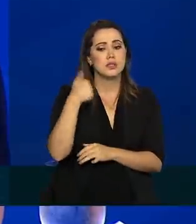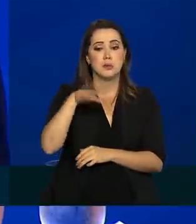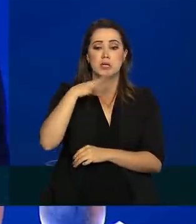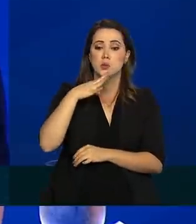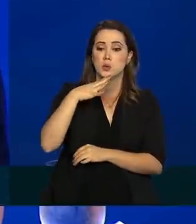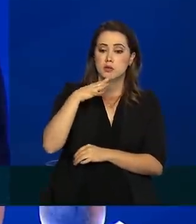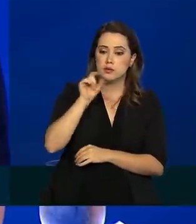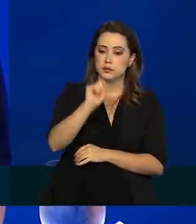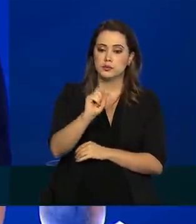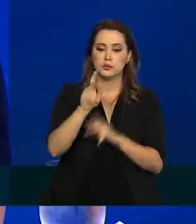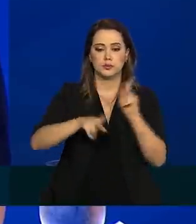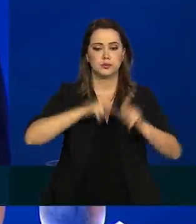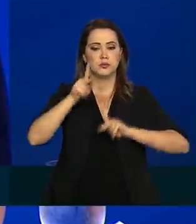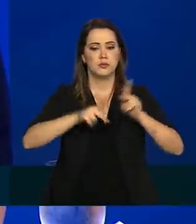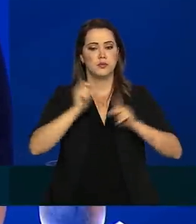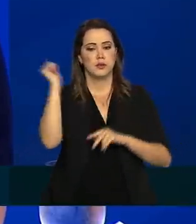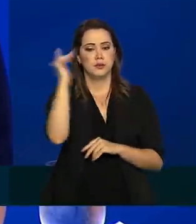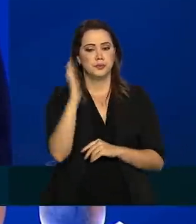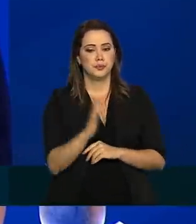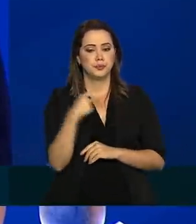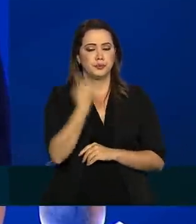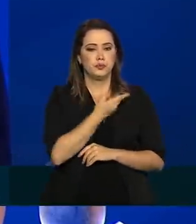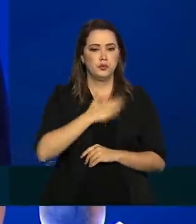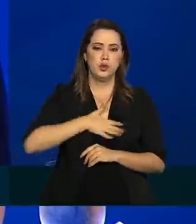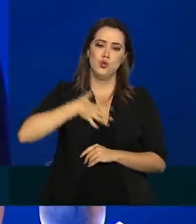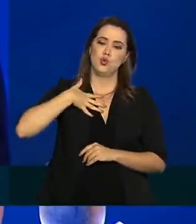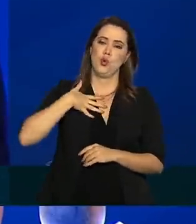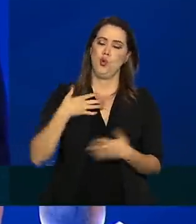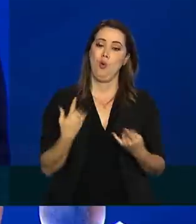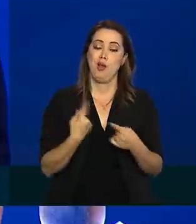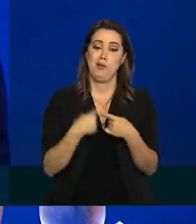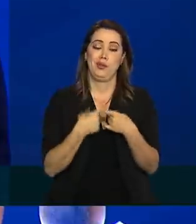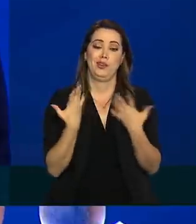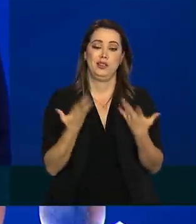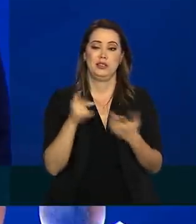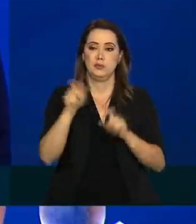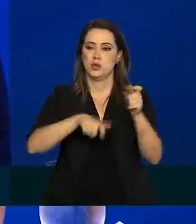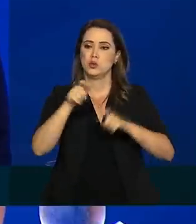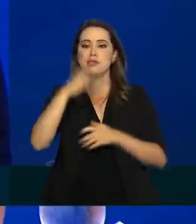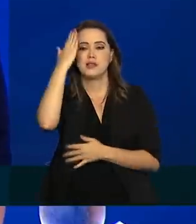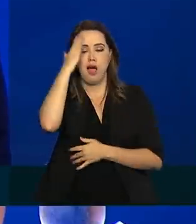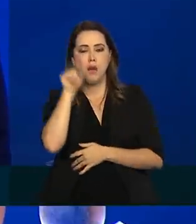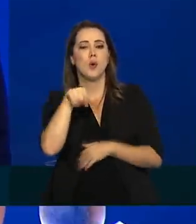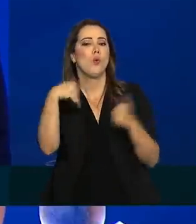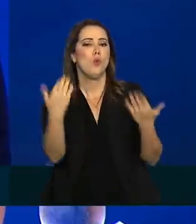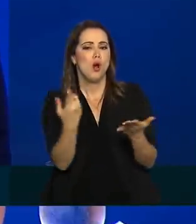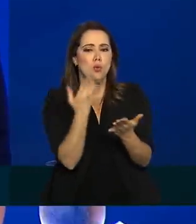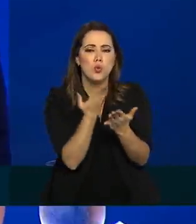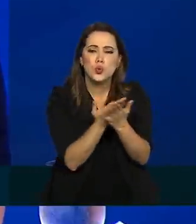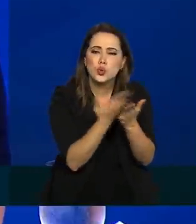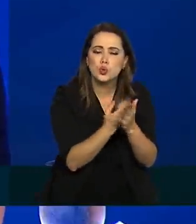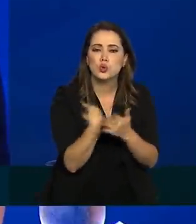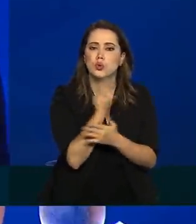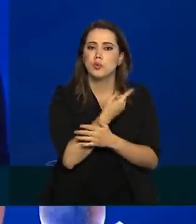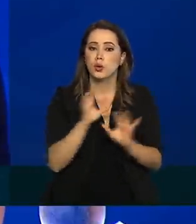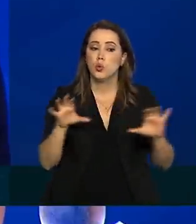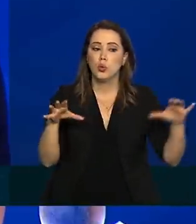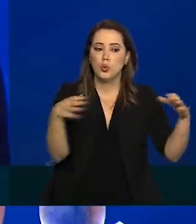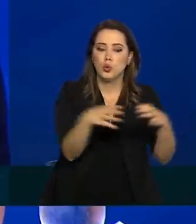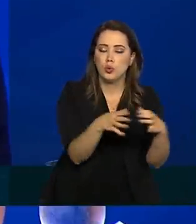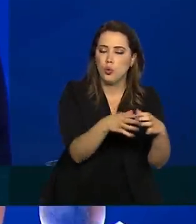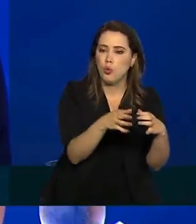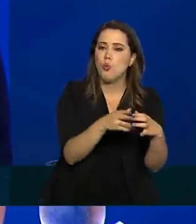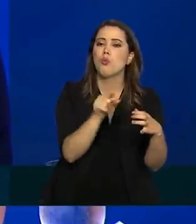conhecidos da população brasileira, isso nos orgulha muito. As pessoas sabem que estudo é esse, as pessoas receberam as nossas equipes